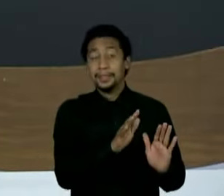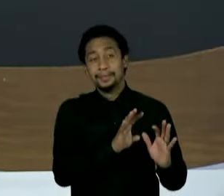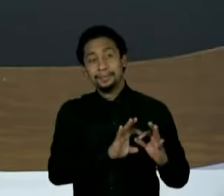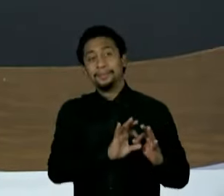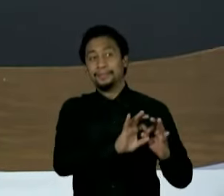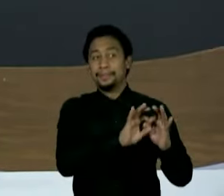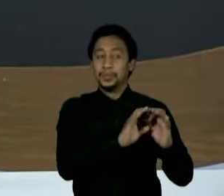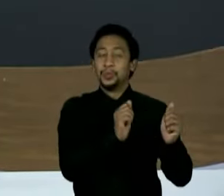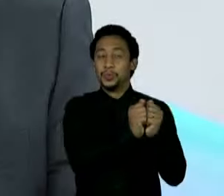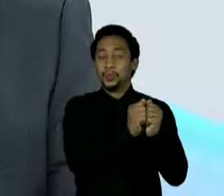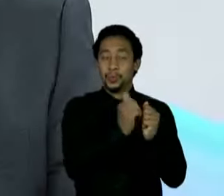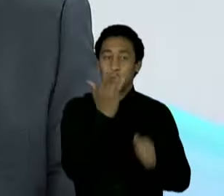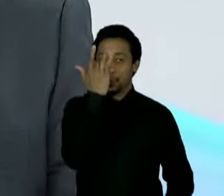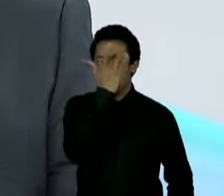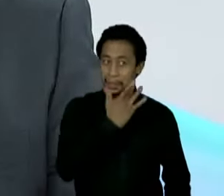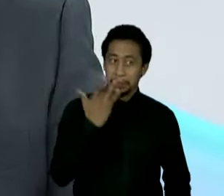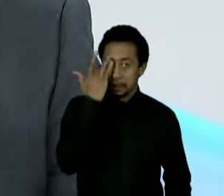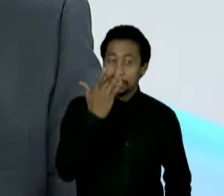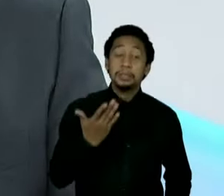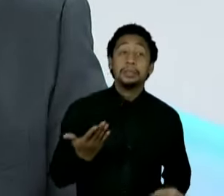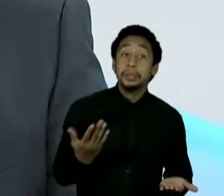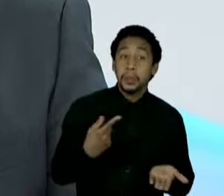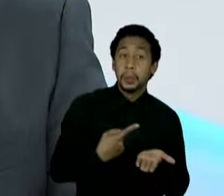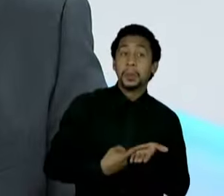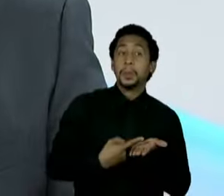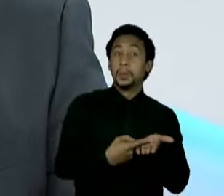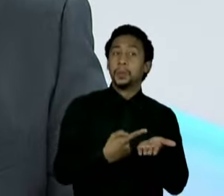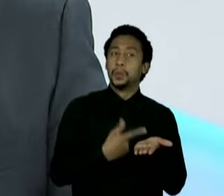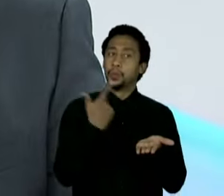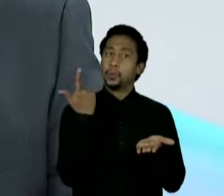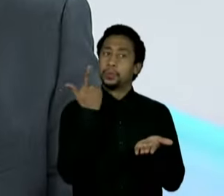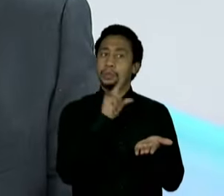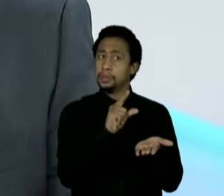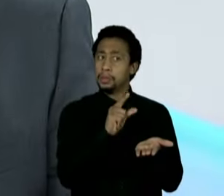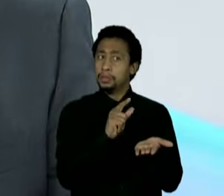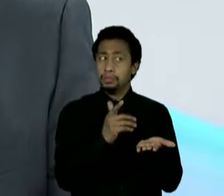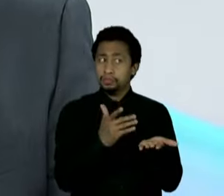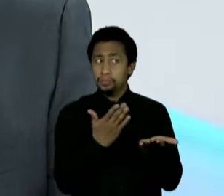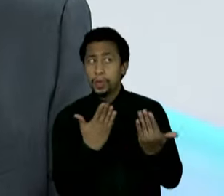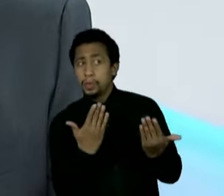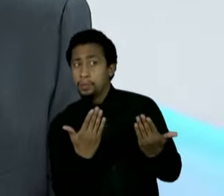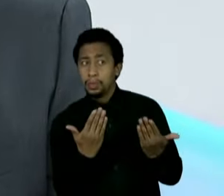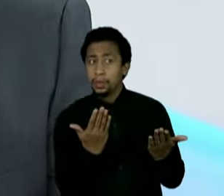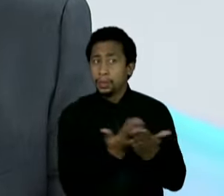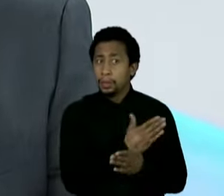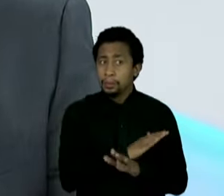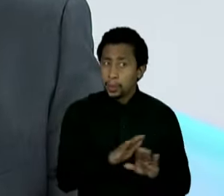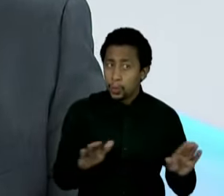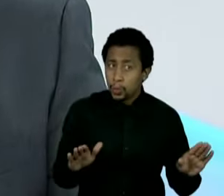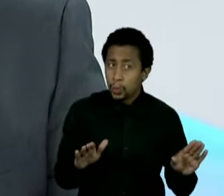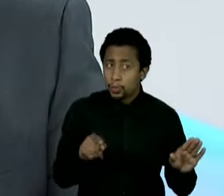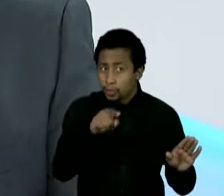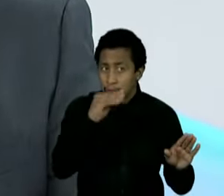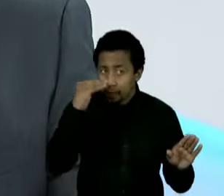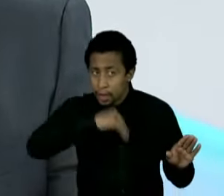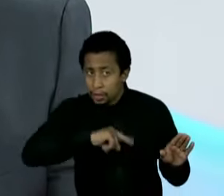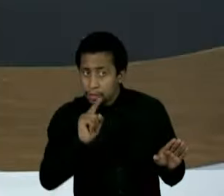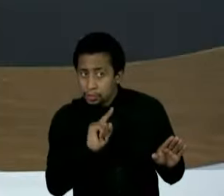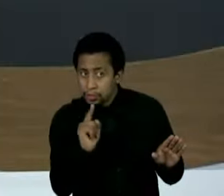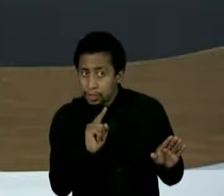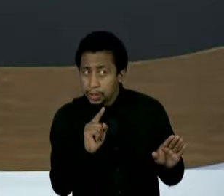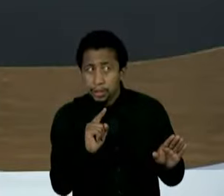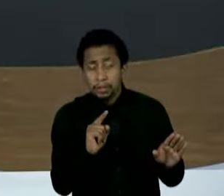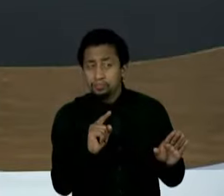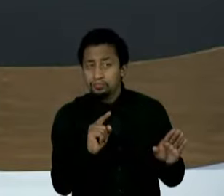também o Fernando Haddad. houve algum acordo? Essas conversas cessaram e a chance do senhor desistir da sua candidatura